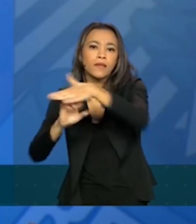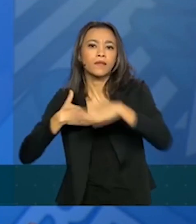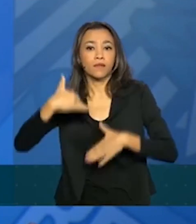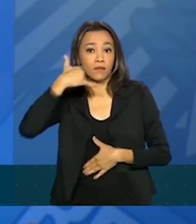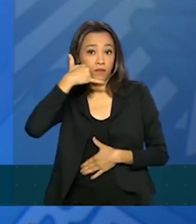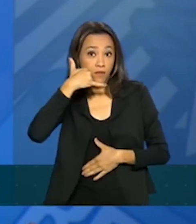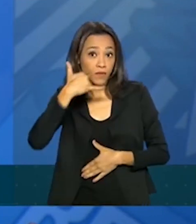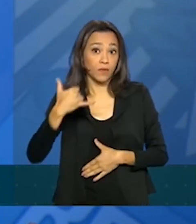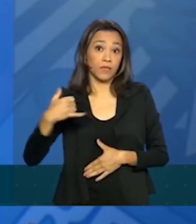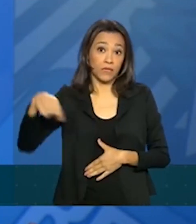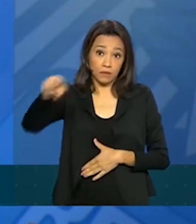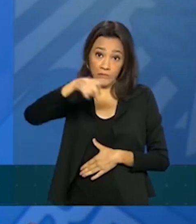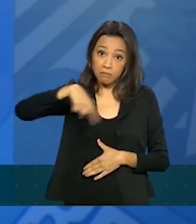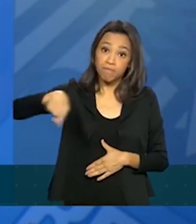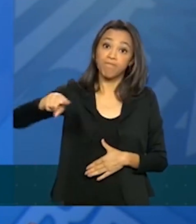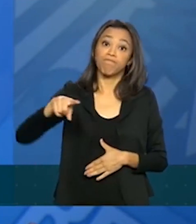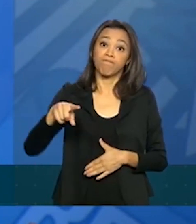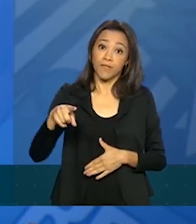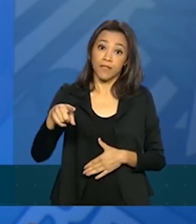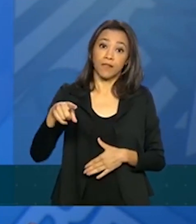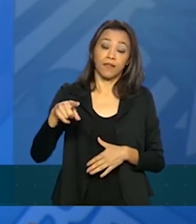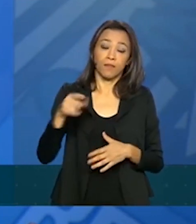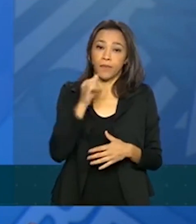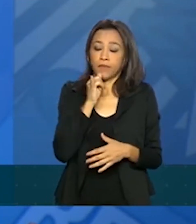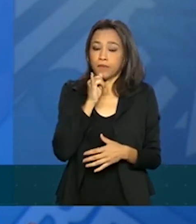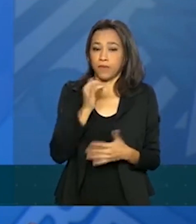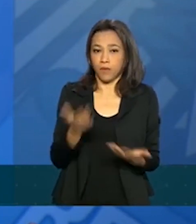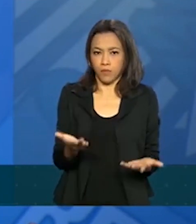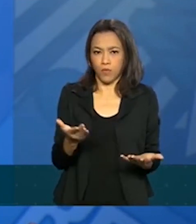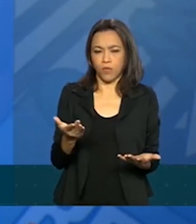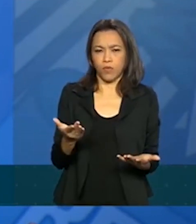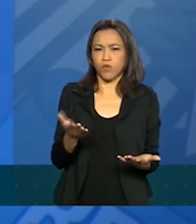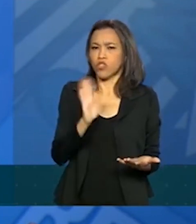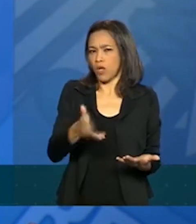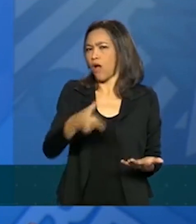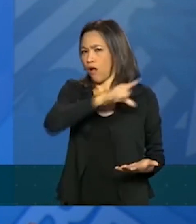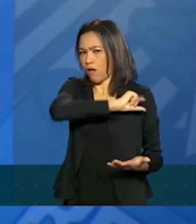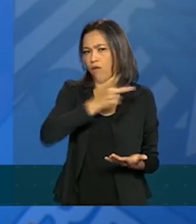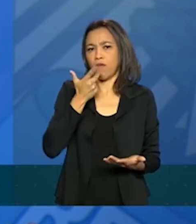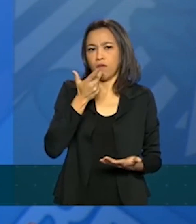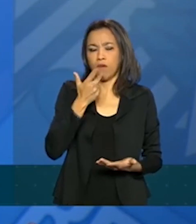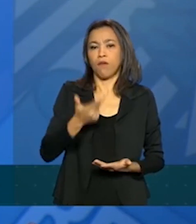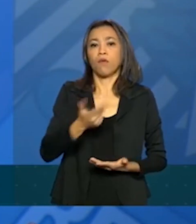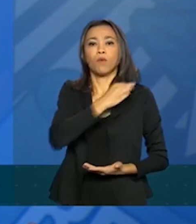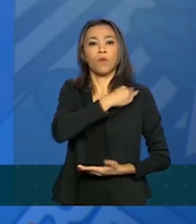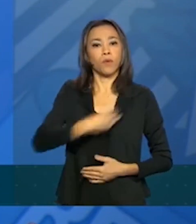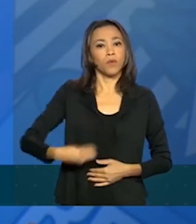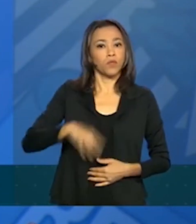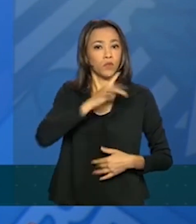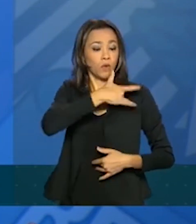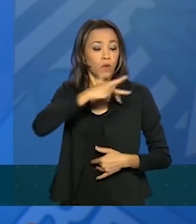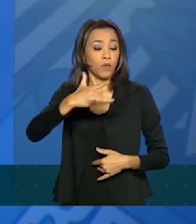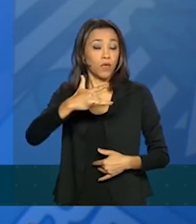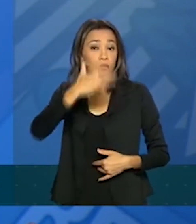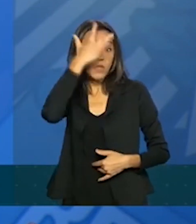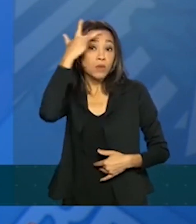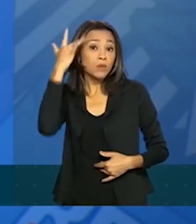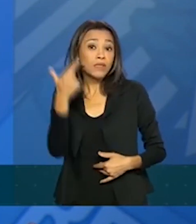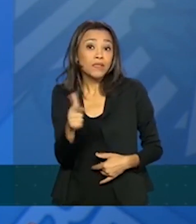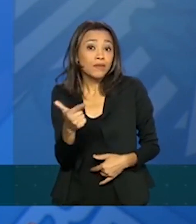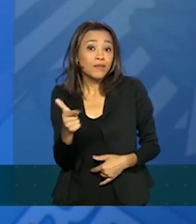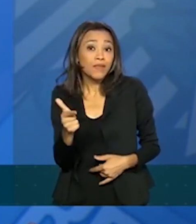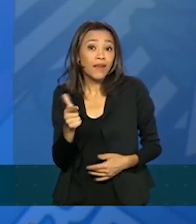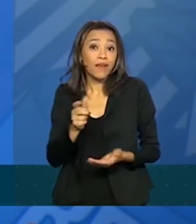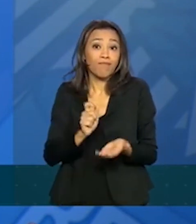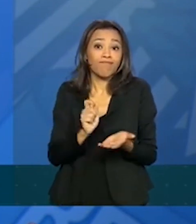realizando esta questão, por exemplo, como o ministro Onix falou, as pessoas que não têm um crédito